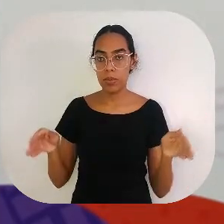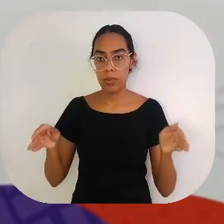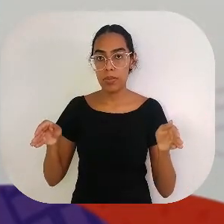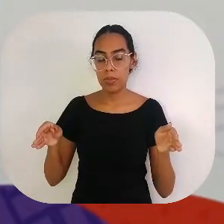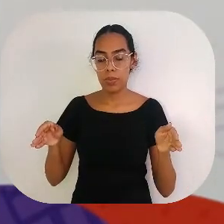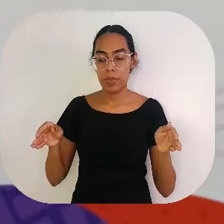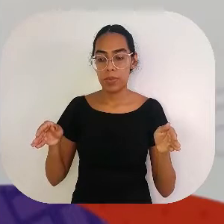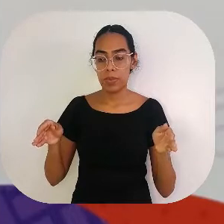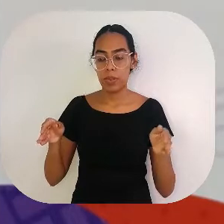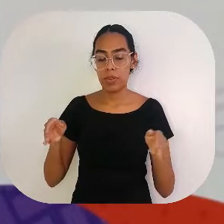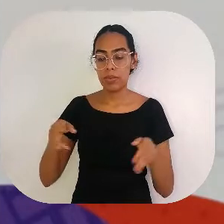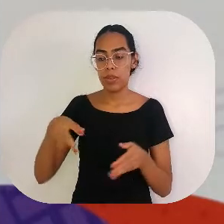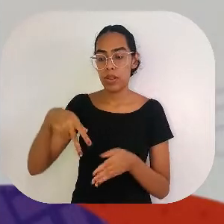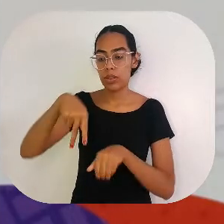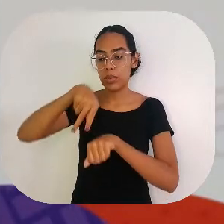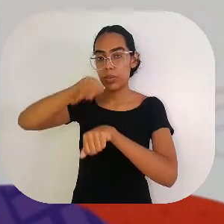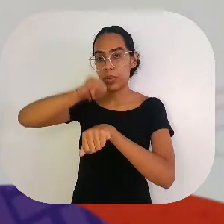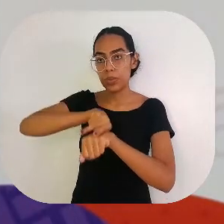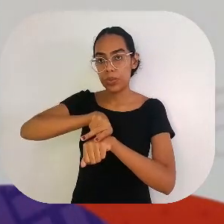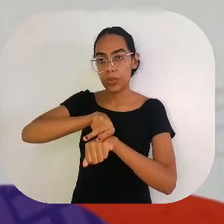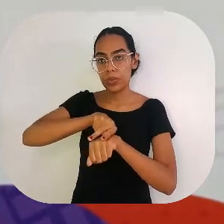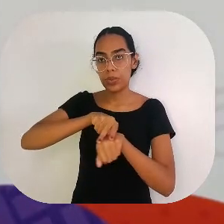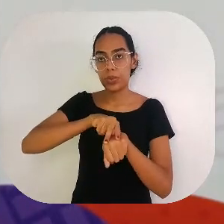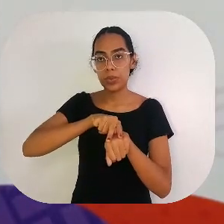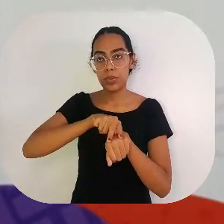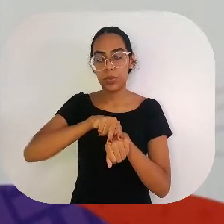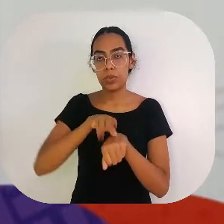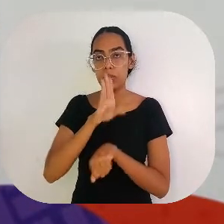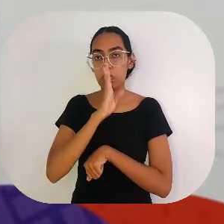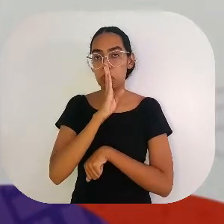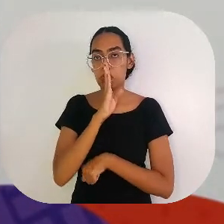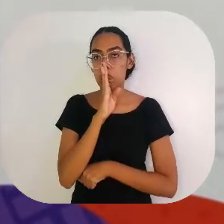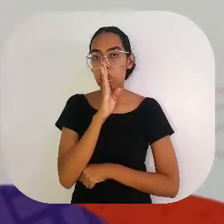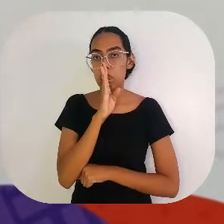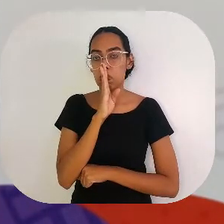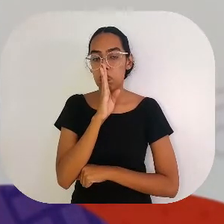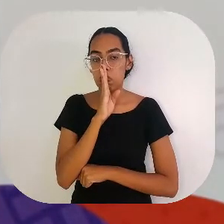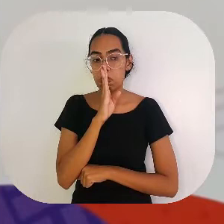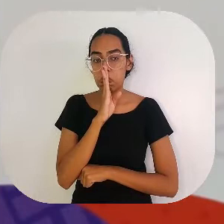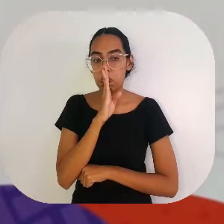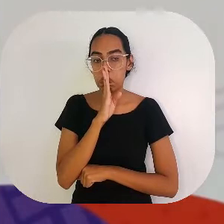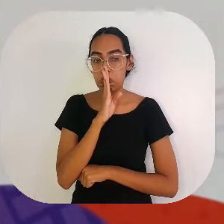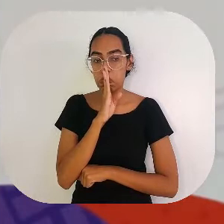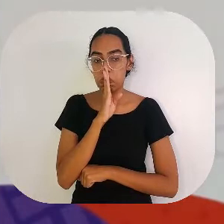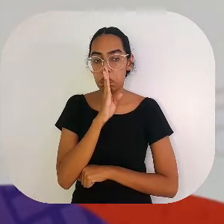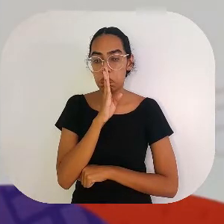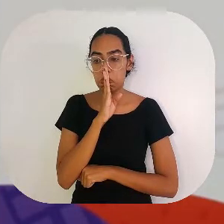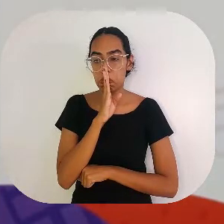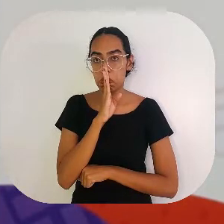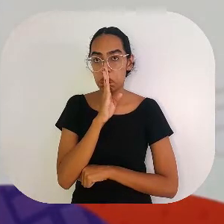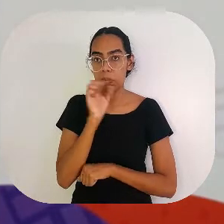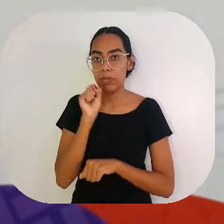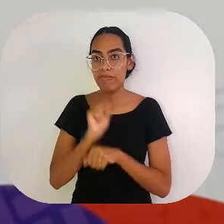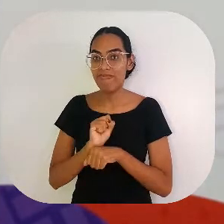mesa bem no meio da sala e se deitou. Ficou lá, mortinho da Silva,